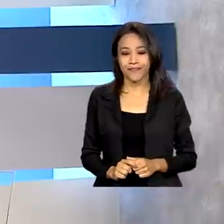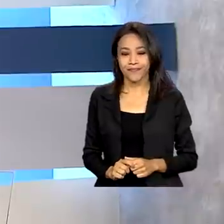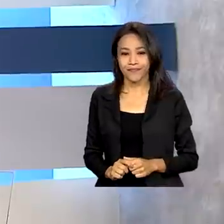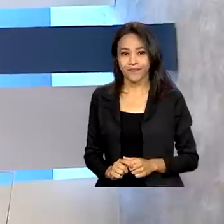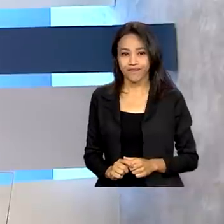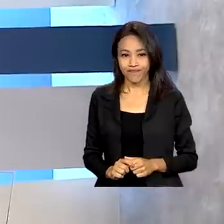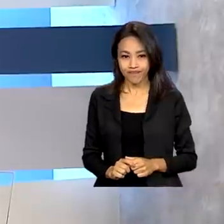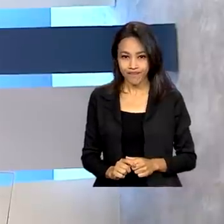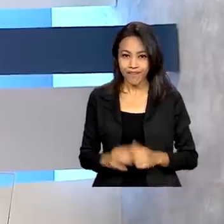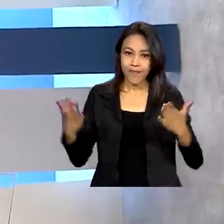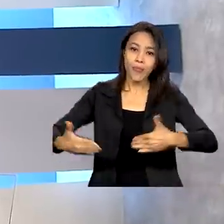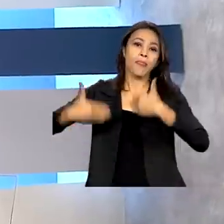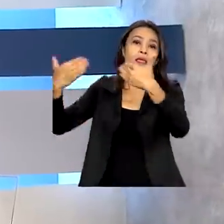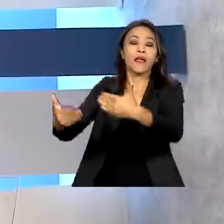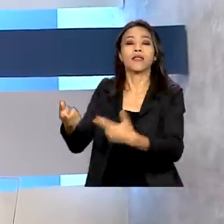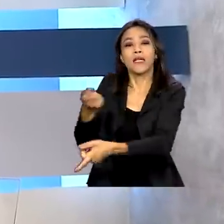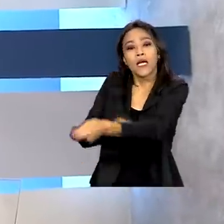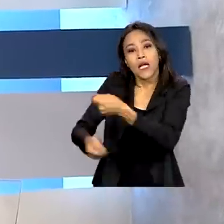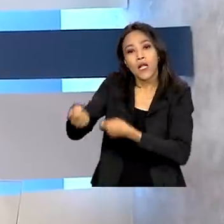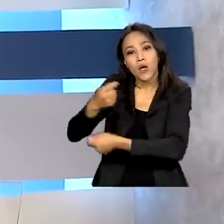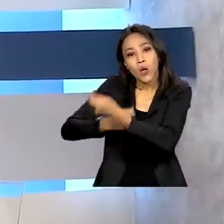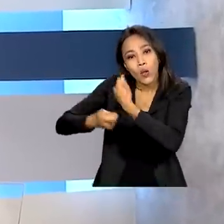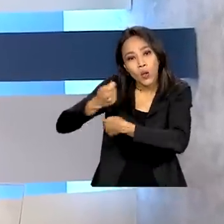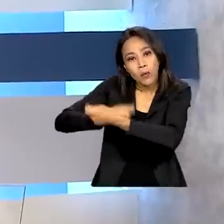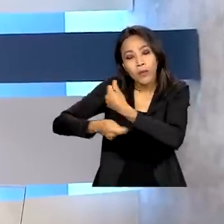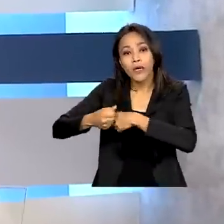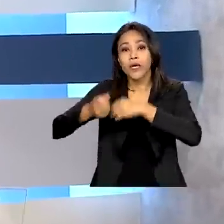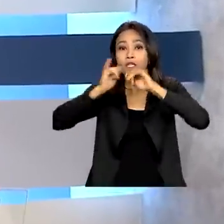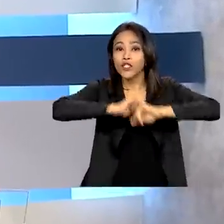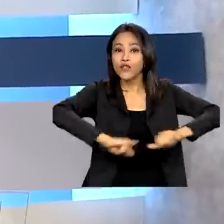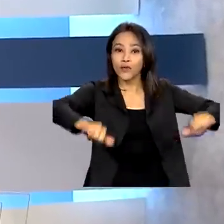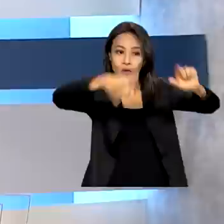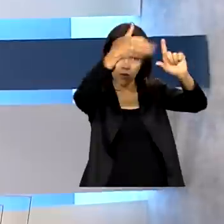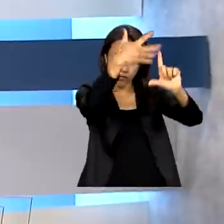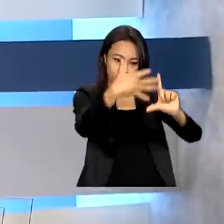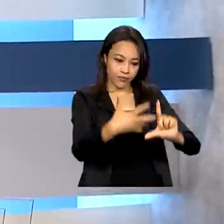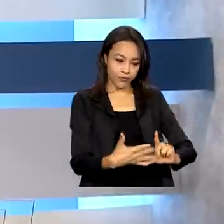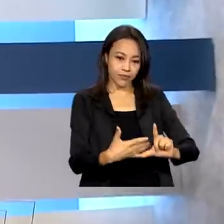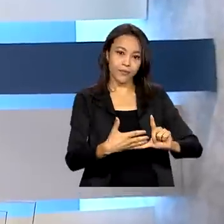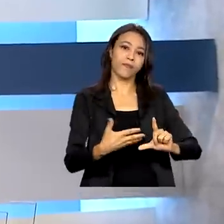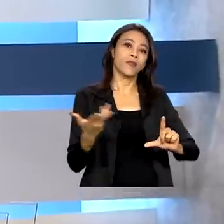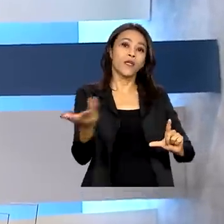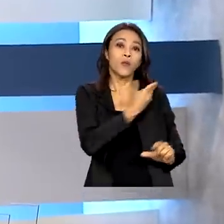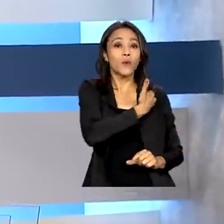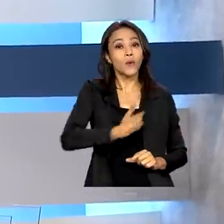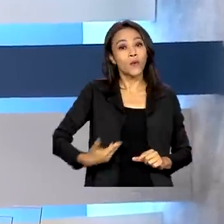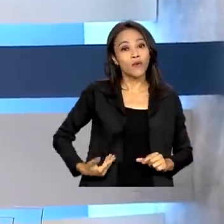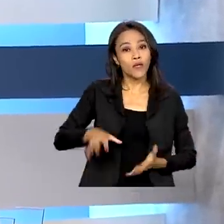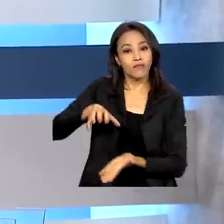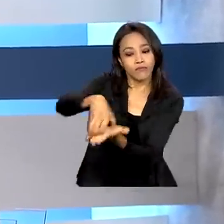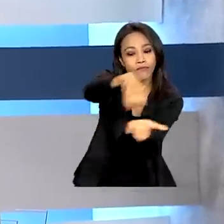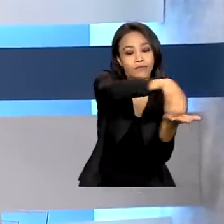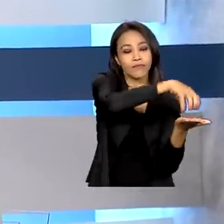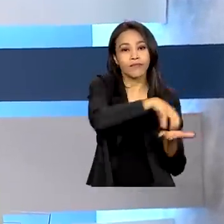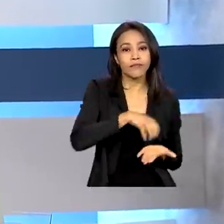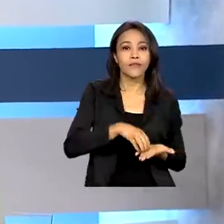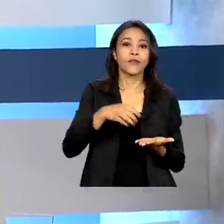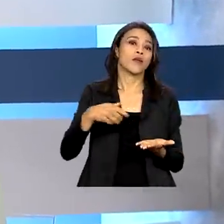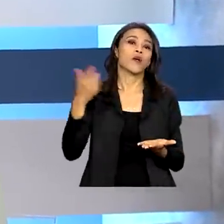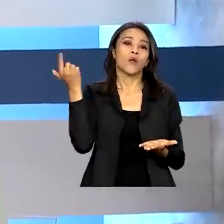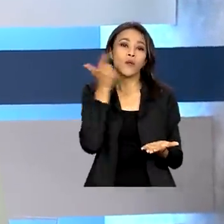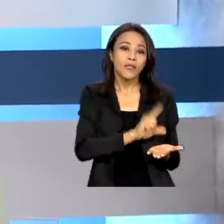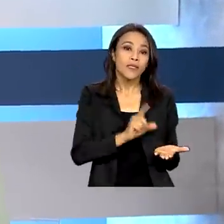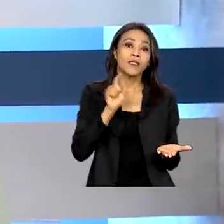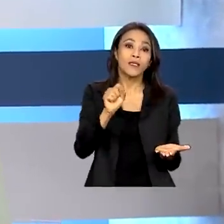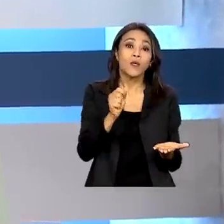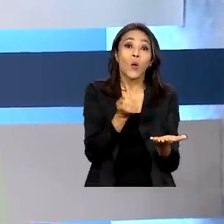O Ministério da Economia lançou uma plataforma que permite que órgãos da administração pública comprem soluções tecnológicas